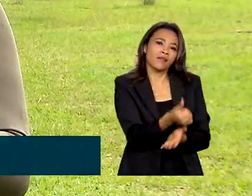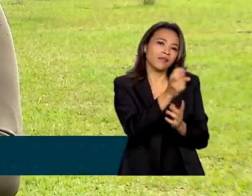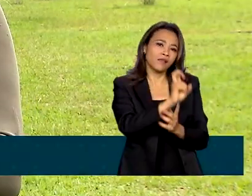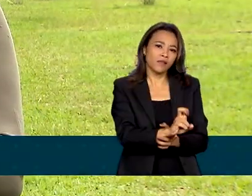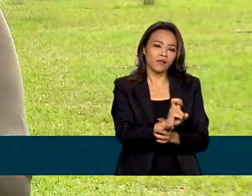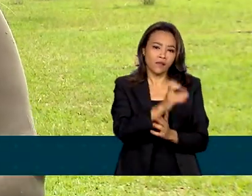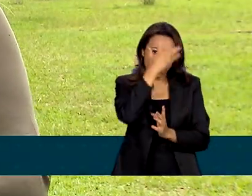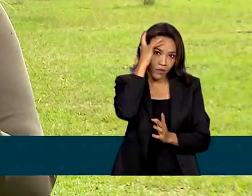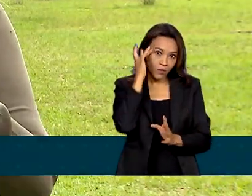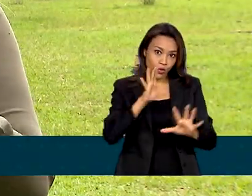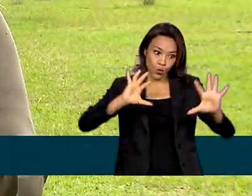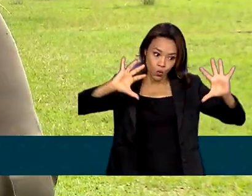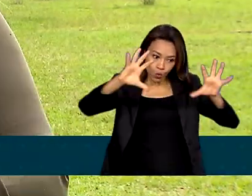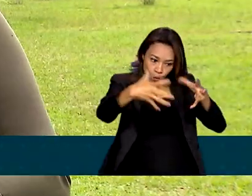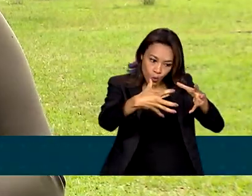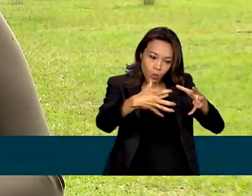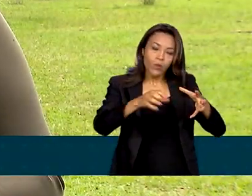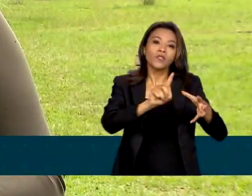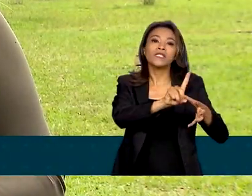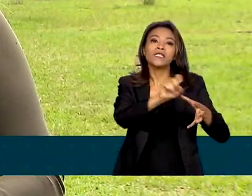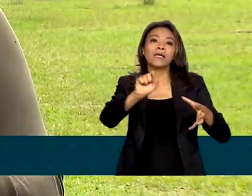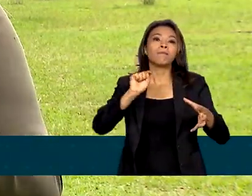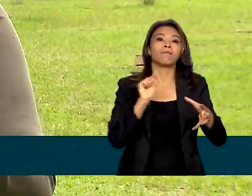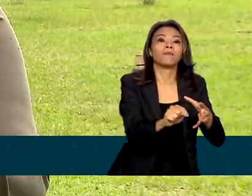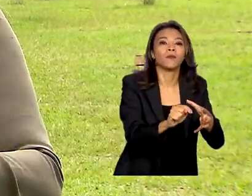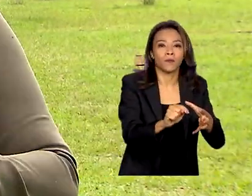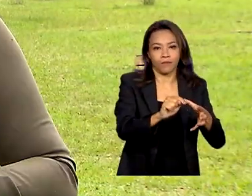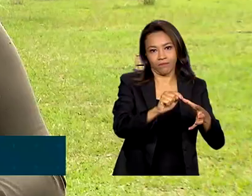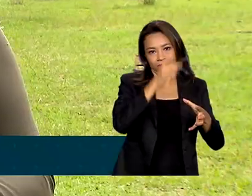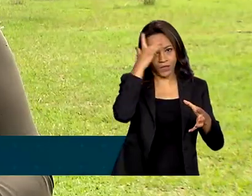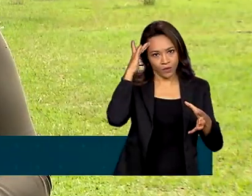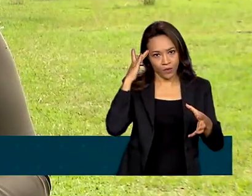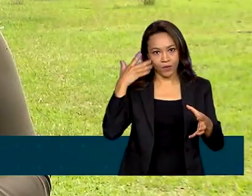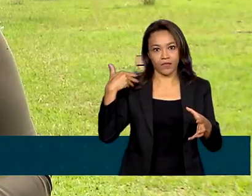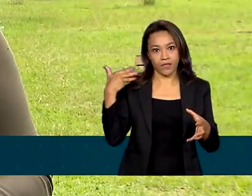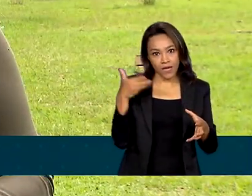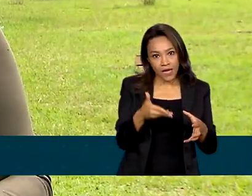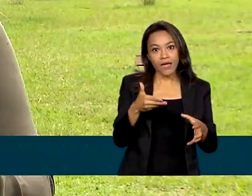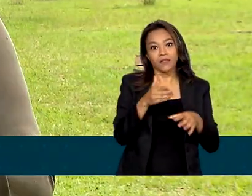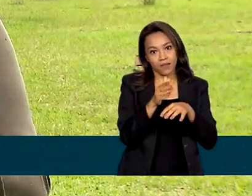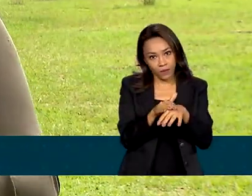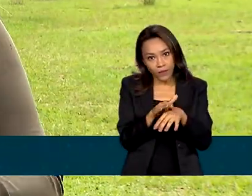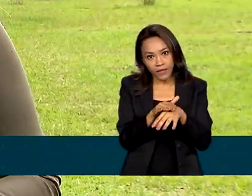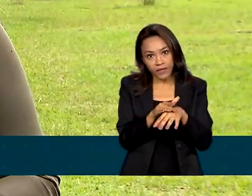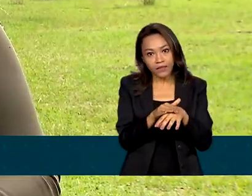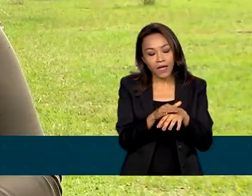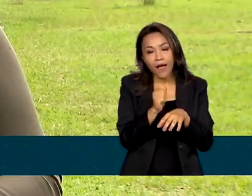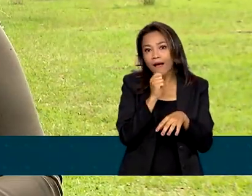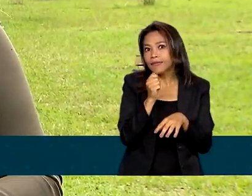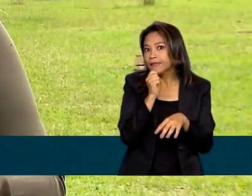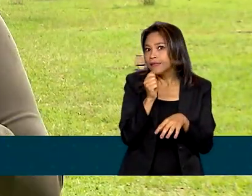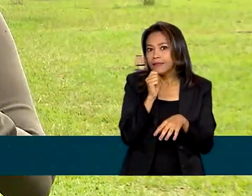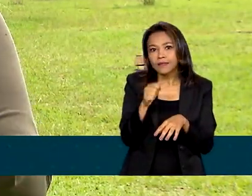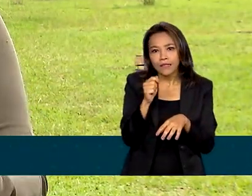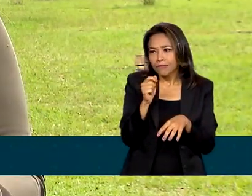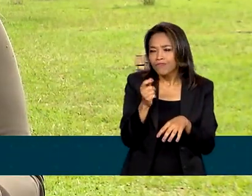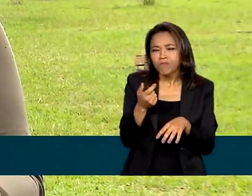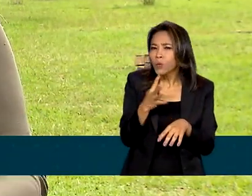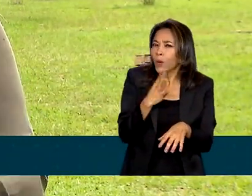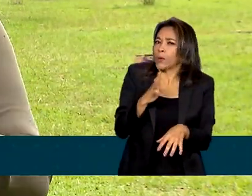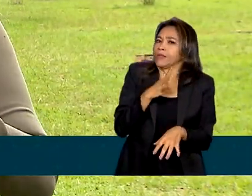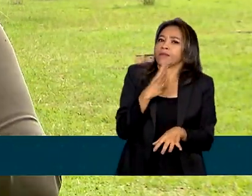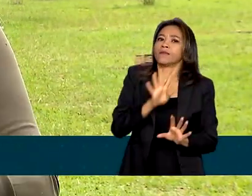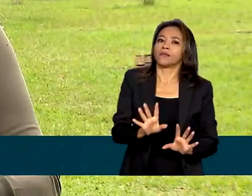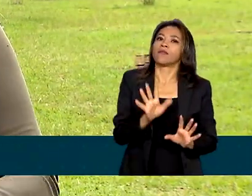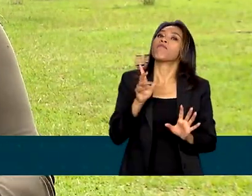em cada grupo de 100 mil indivíduos. O número exato desse tipo de doença ainda não é conhecido, mas estima